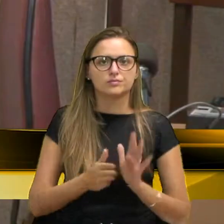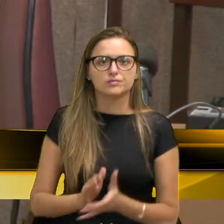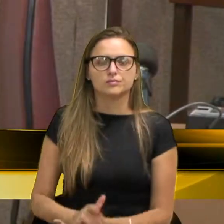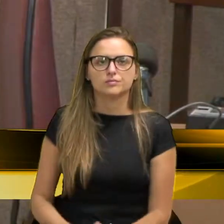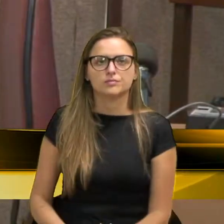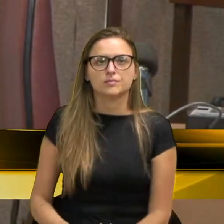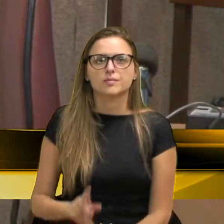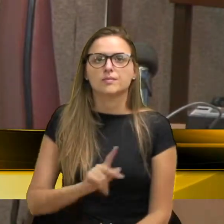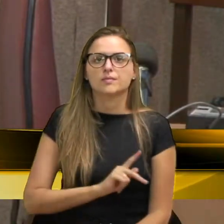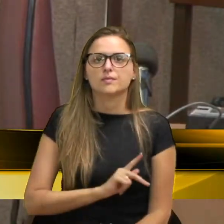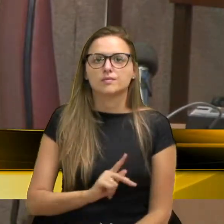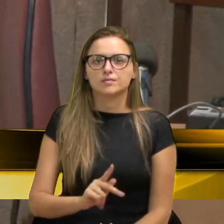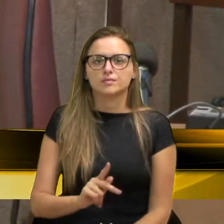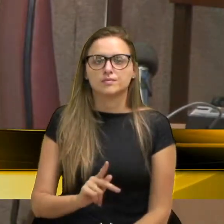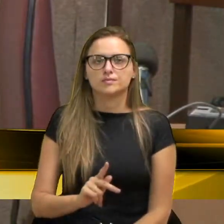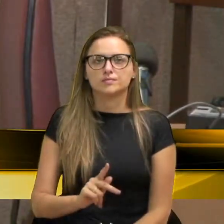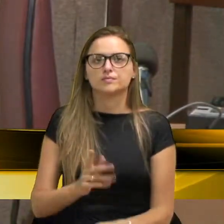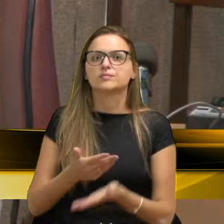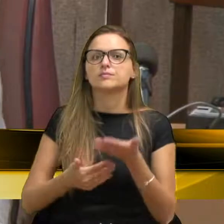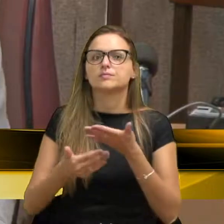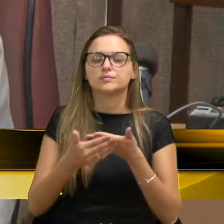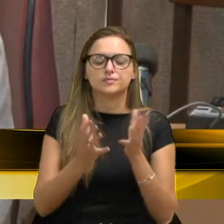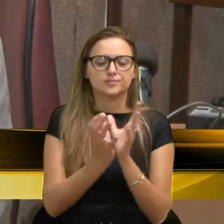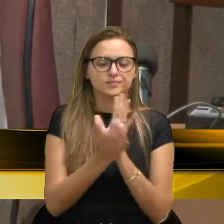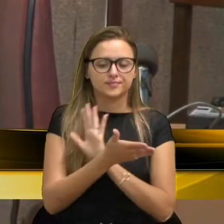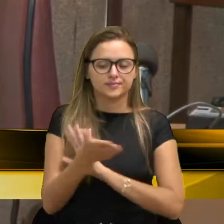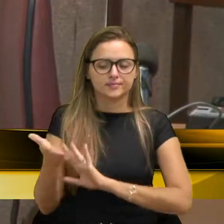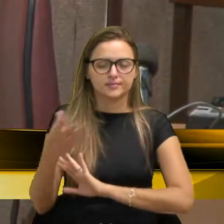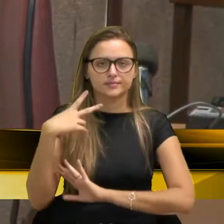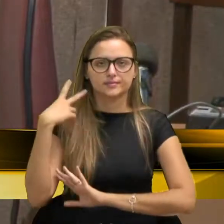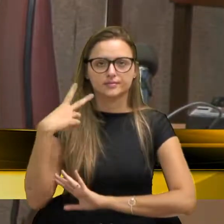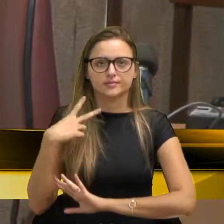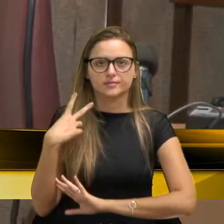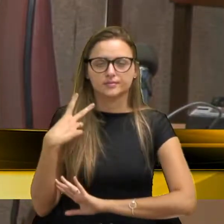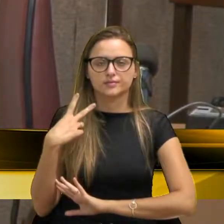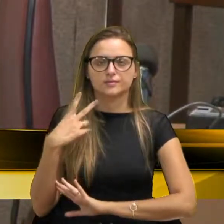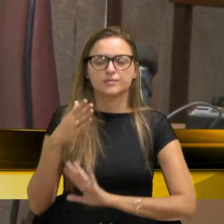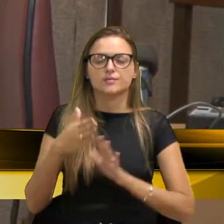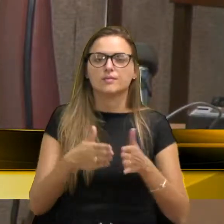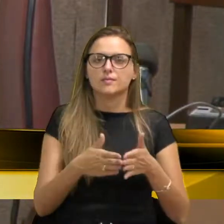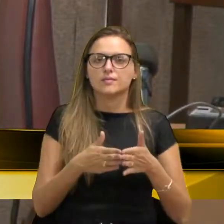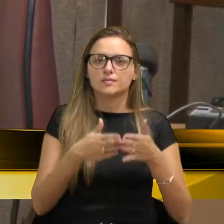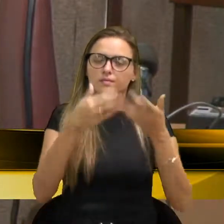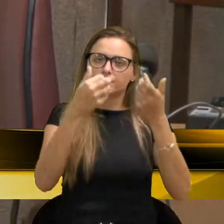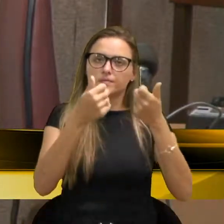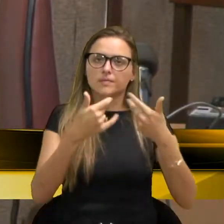Presidente, então, e os demais colegas, vereadores, eles pedem informação